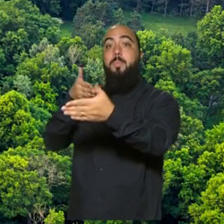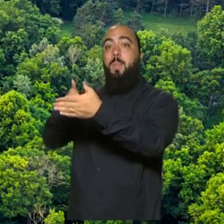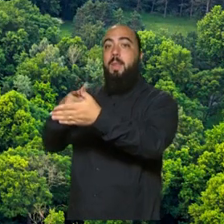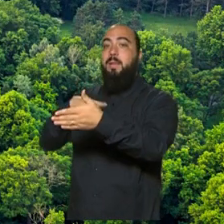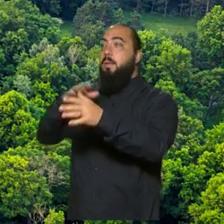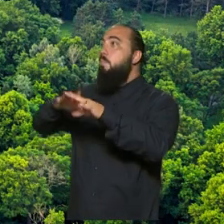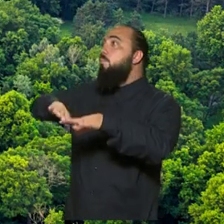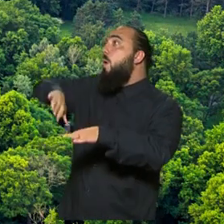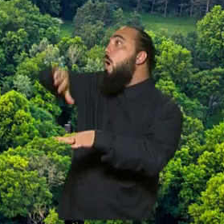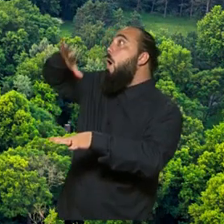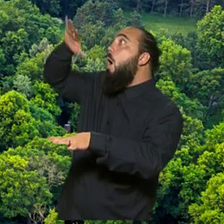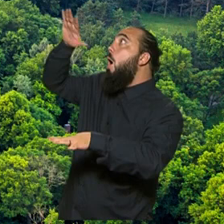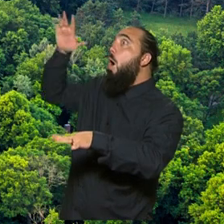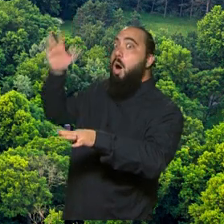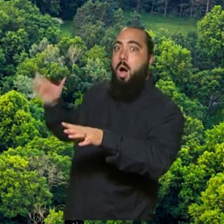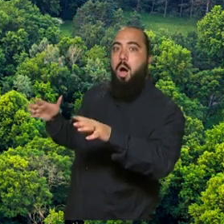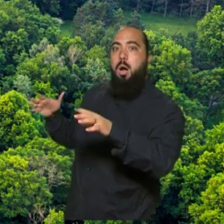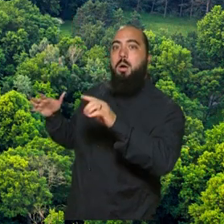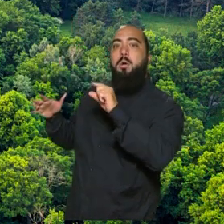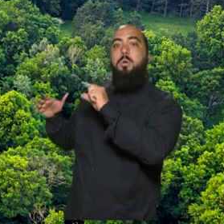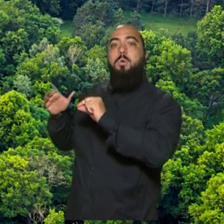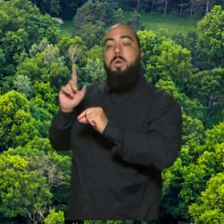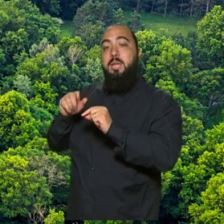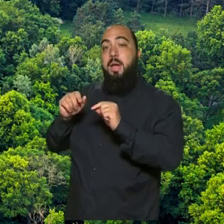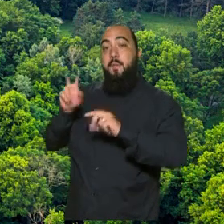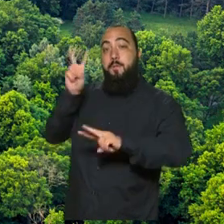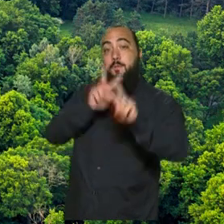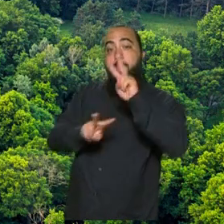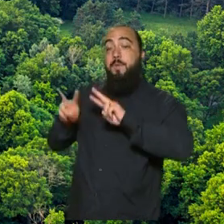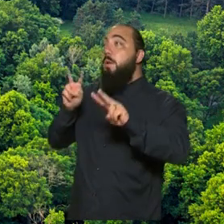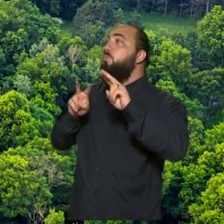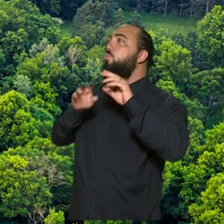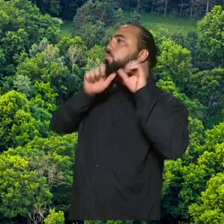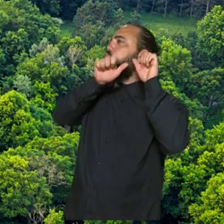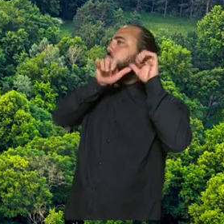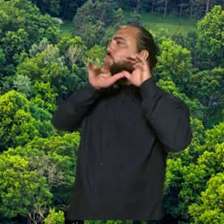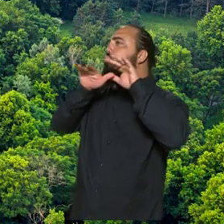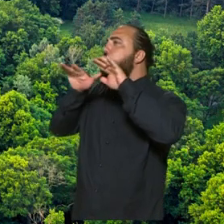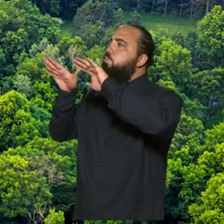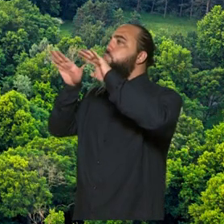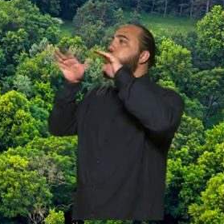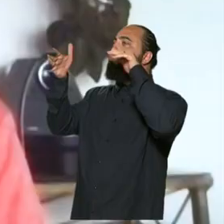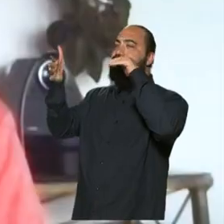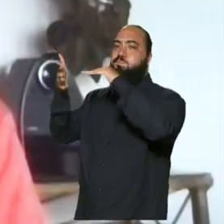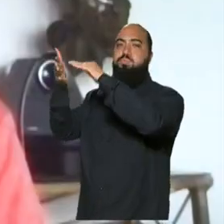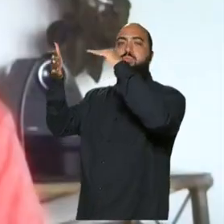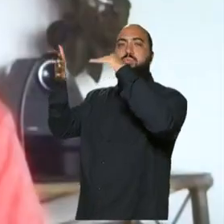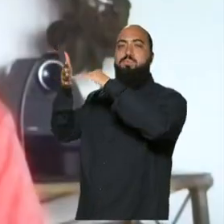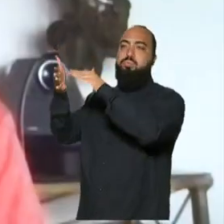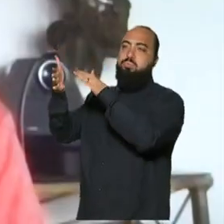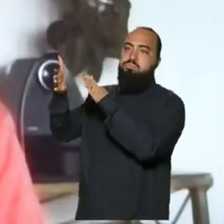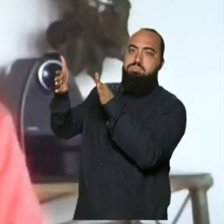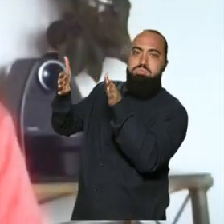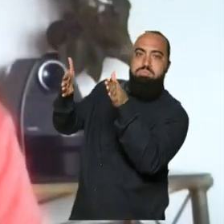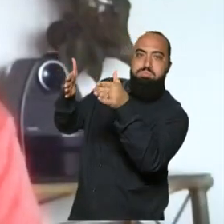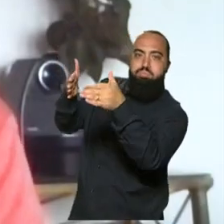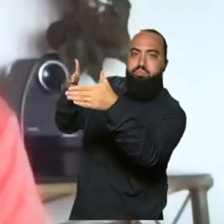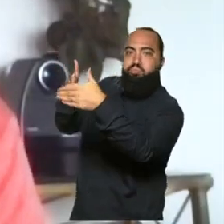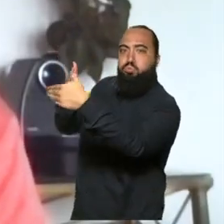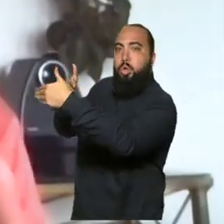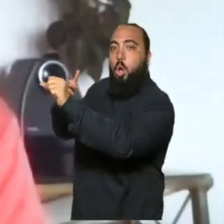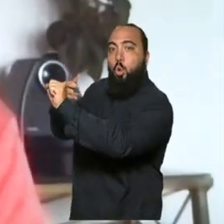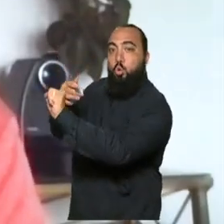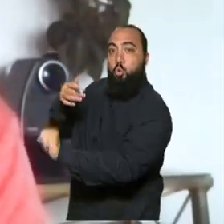Andes, esses ventos se desviam para o sul trazendo essa umidade. Esses ventos